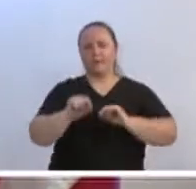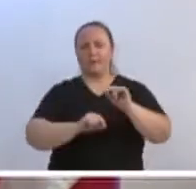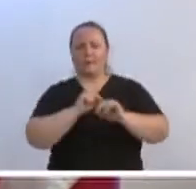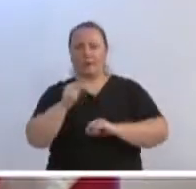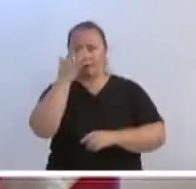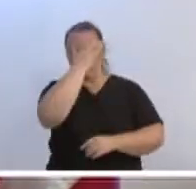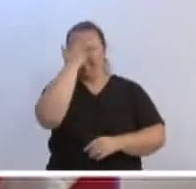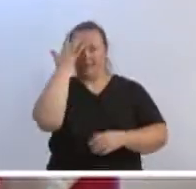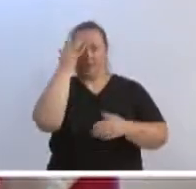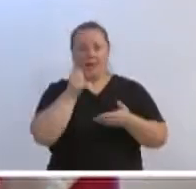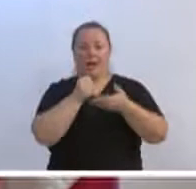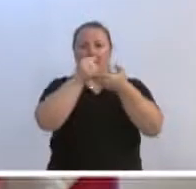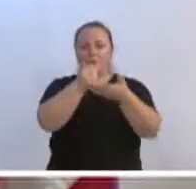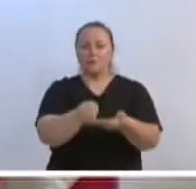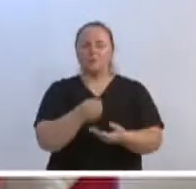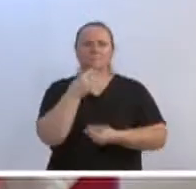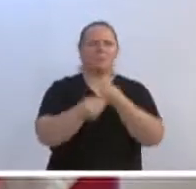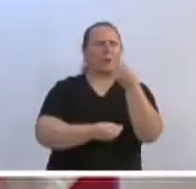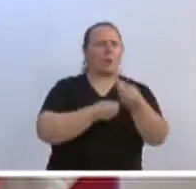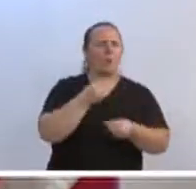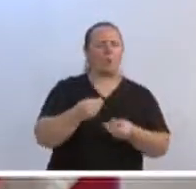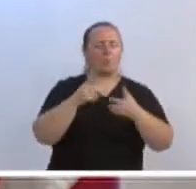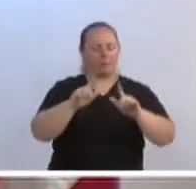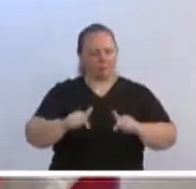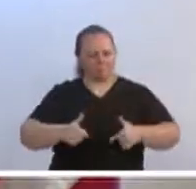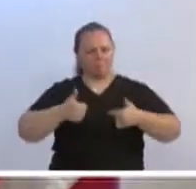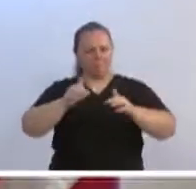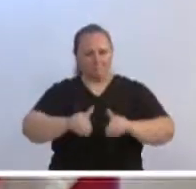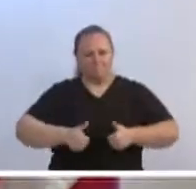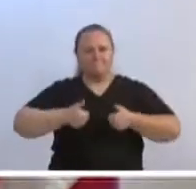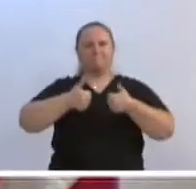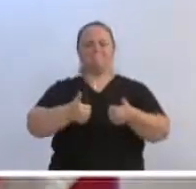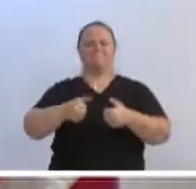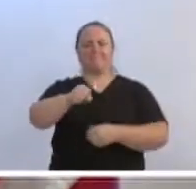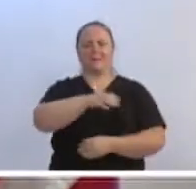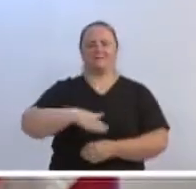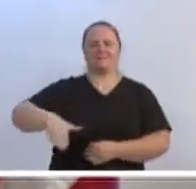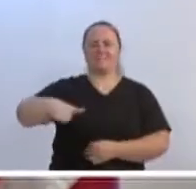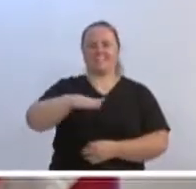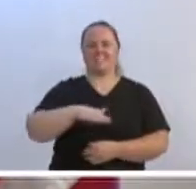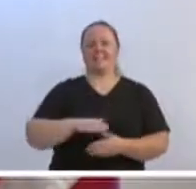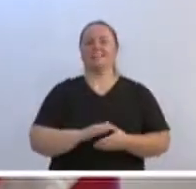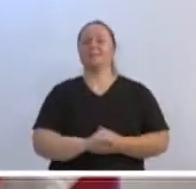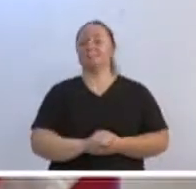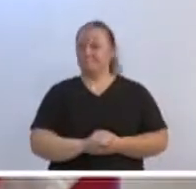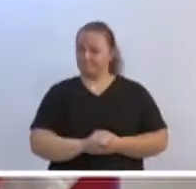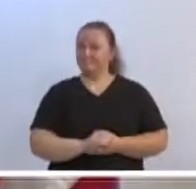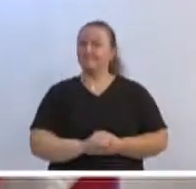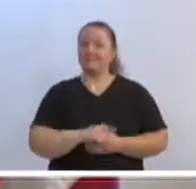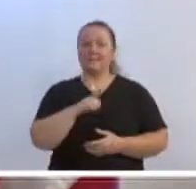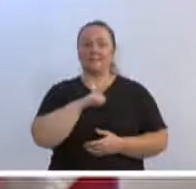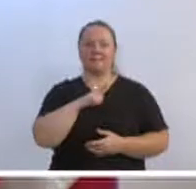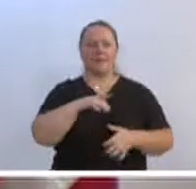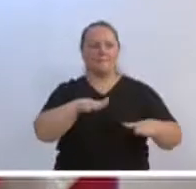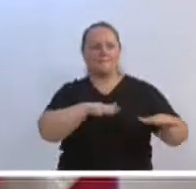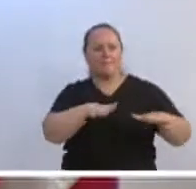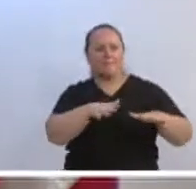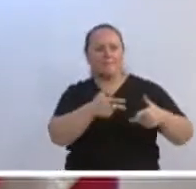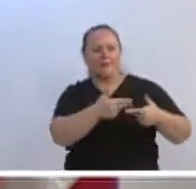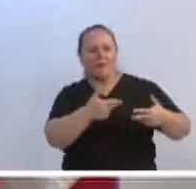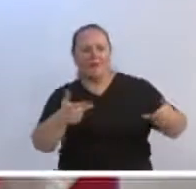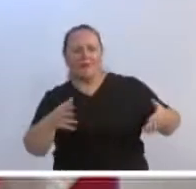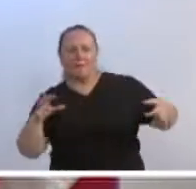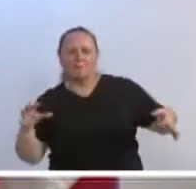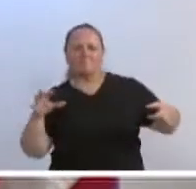contribuem para o engrandecimento dessa sociedade. Pessoas que se engajam em causas sociais. E eu quero